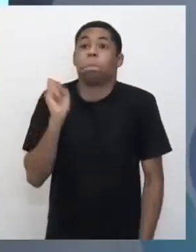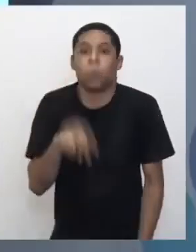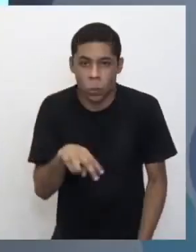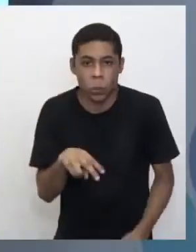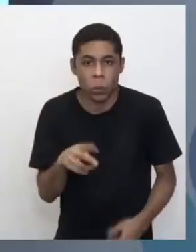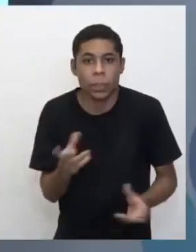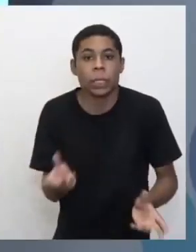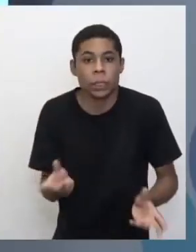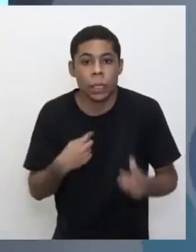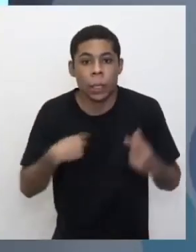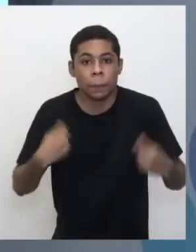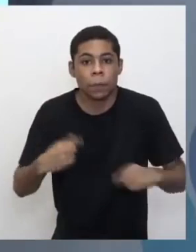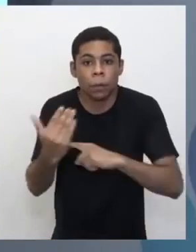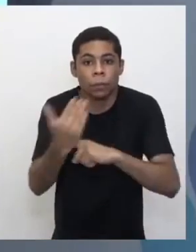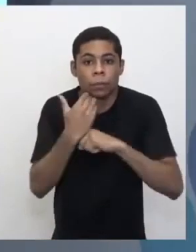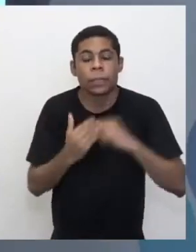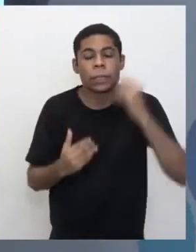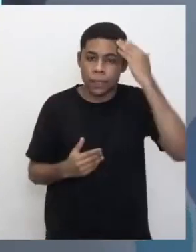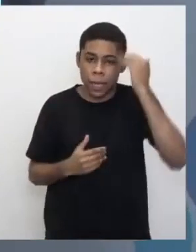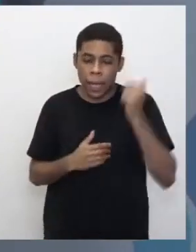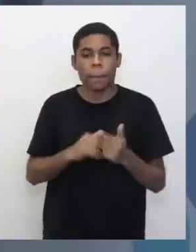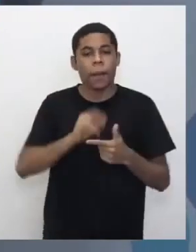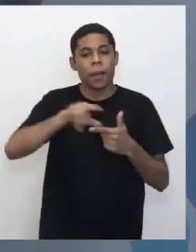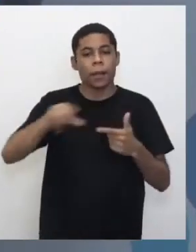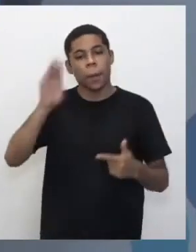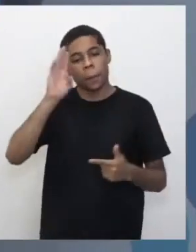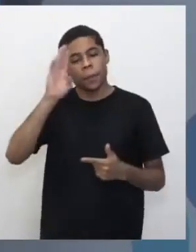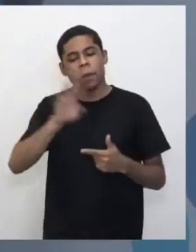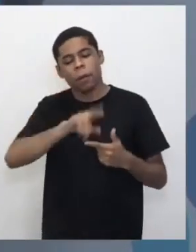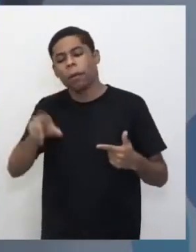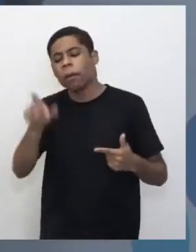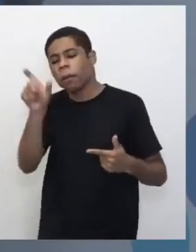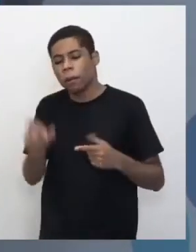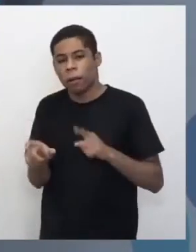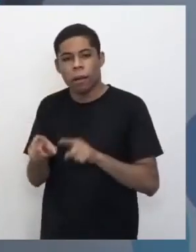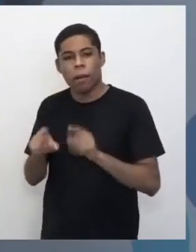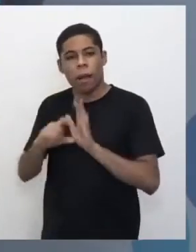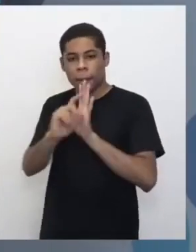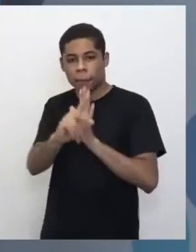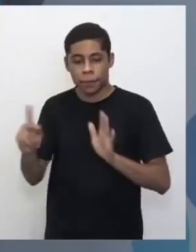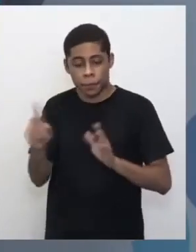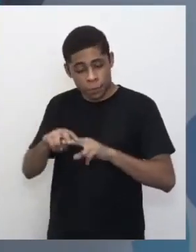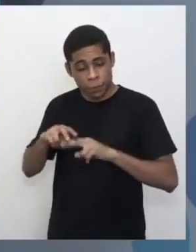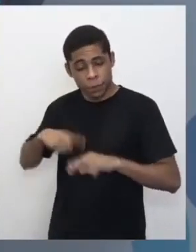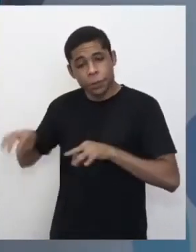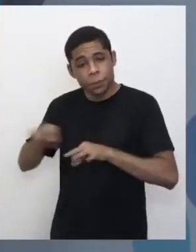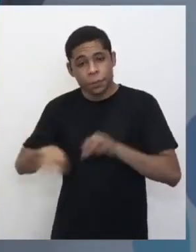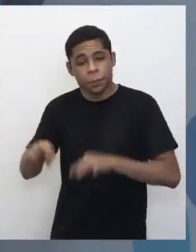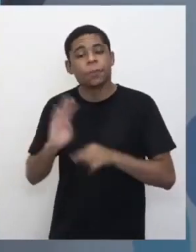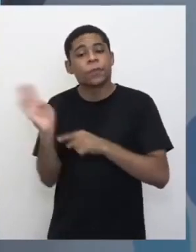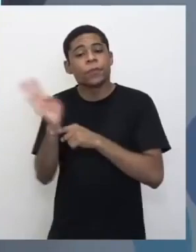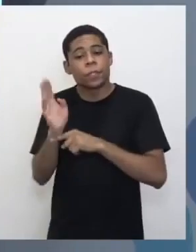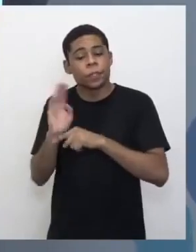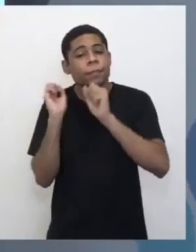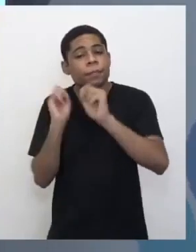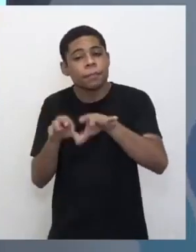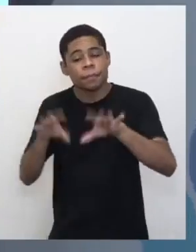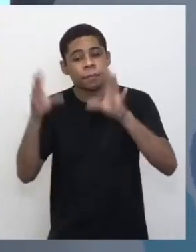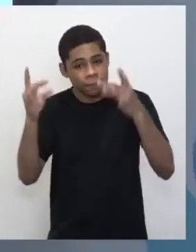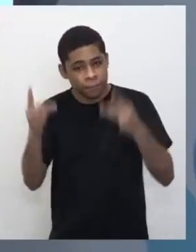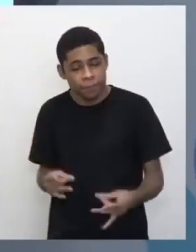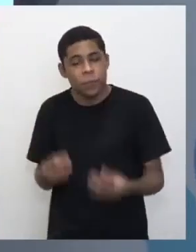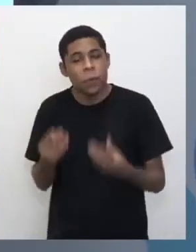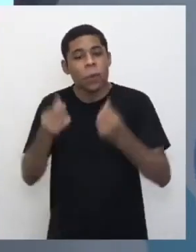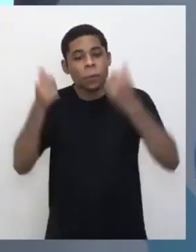Exato. Então, a gente sabe que o nosso canal principal aqui é o aplicativo. Então, a gente preparou aí um tutorial para vocês, né, de como acessar, mas vai